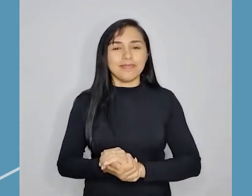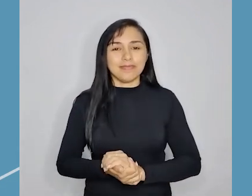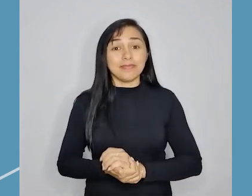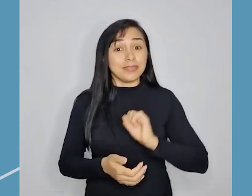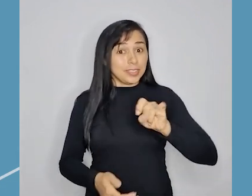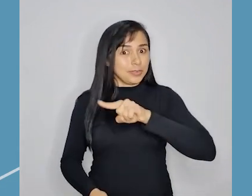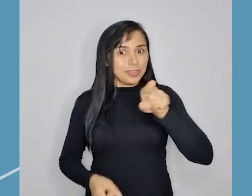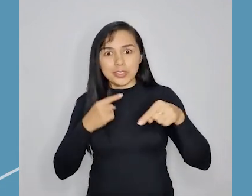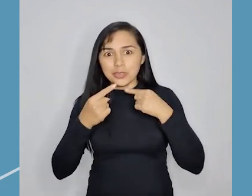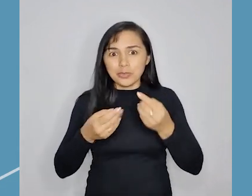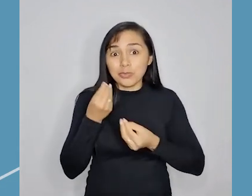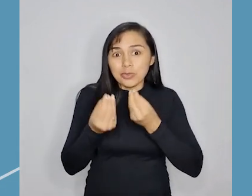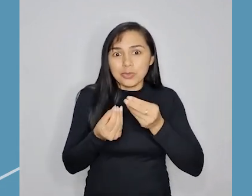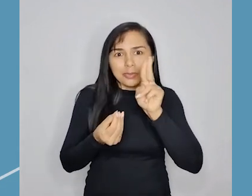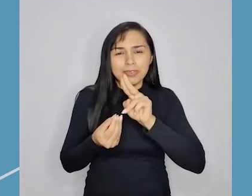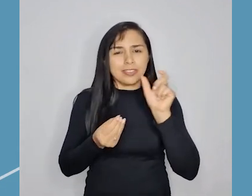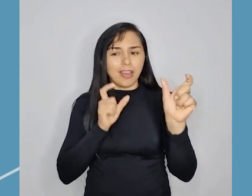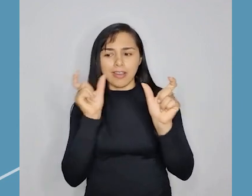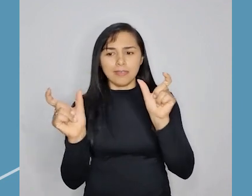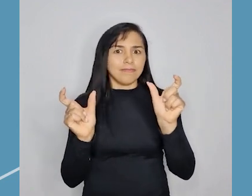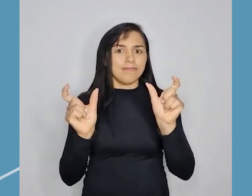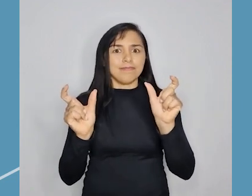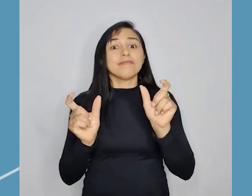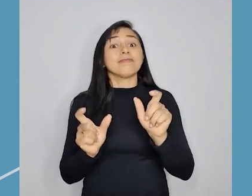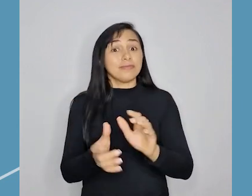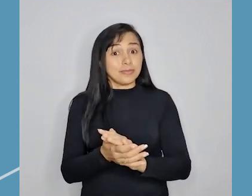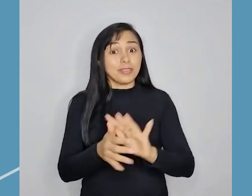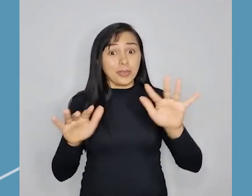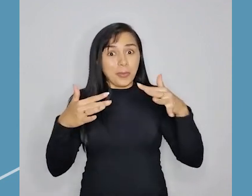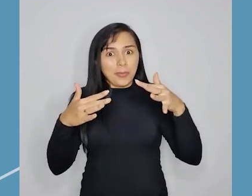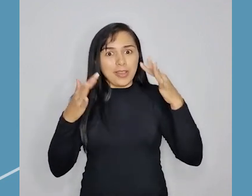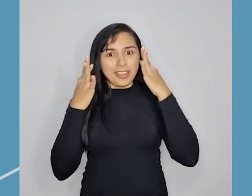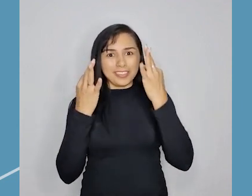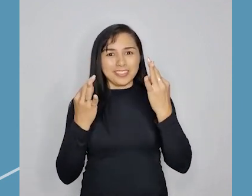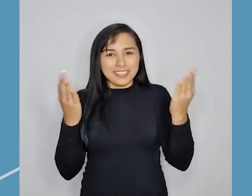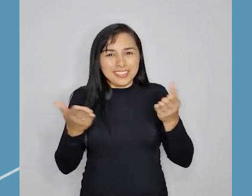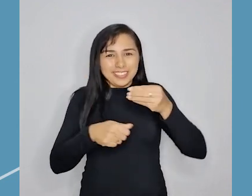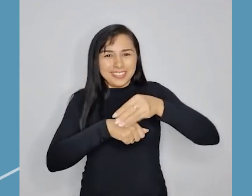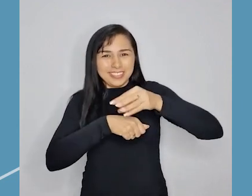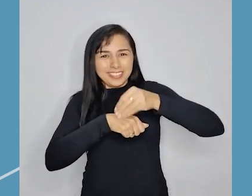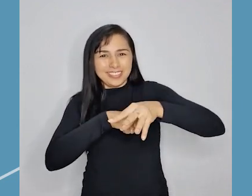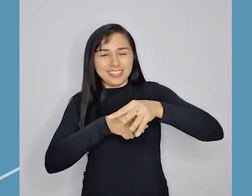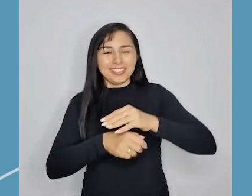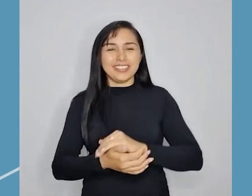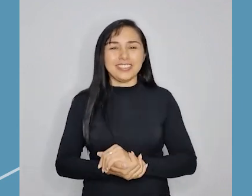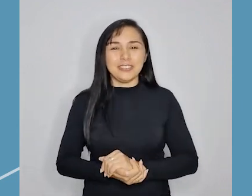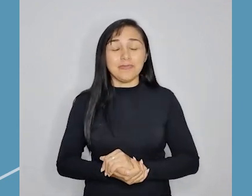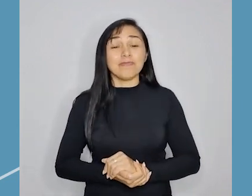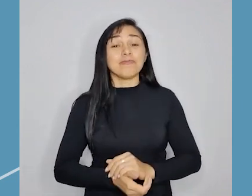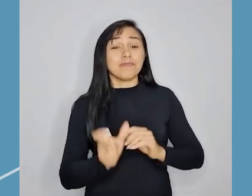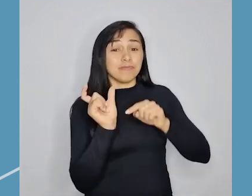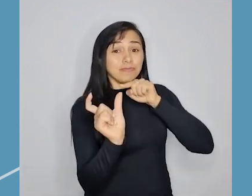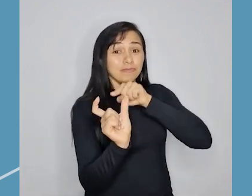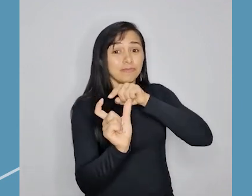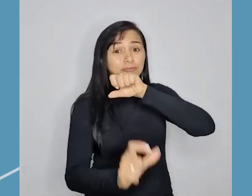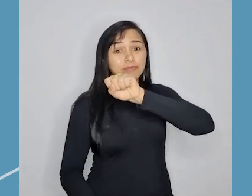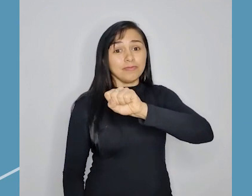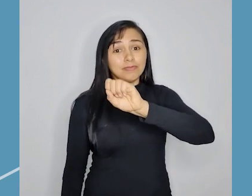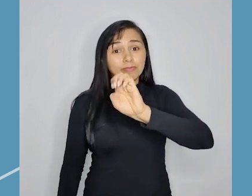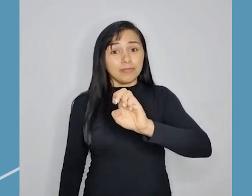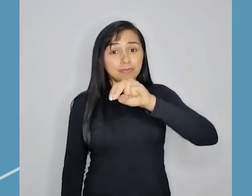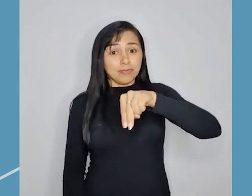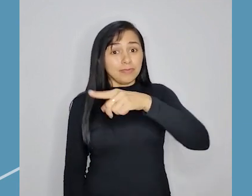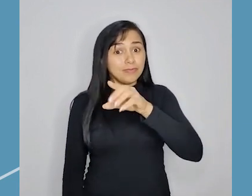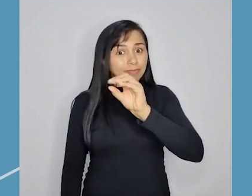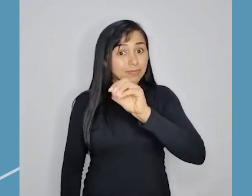Se você tem dúvidas sobre o uso desses termos, presta bastante atenção na dica de hoje. A palavra senão